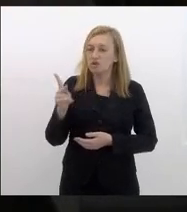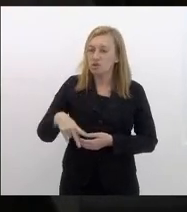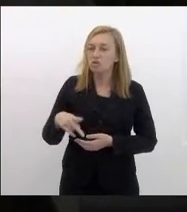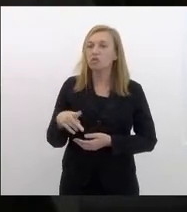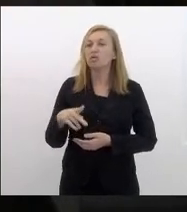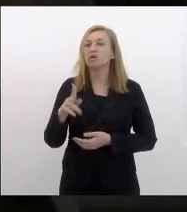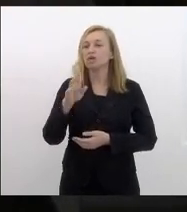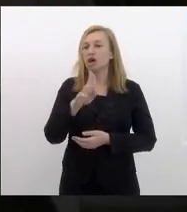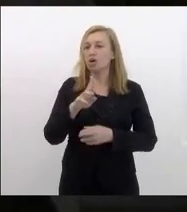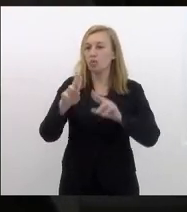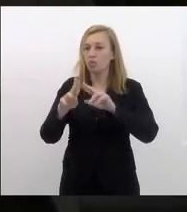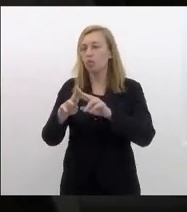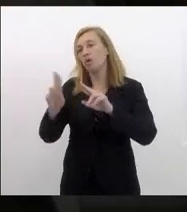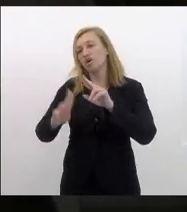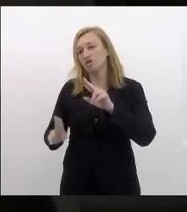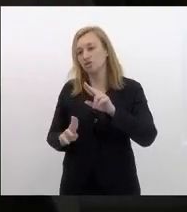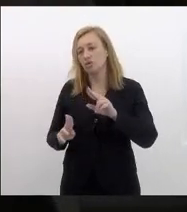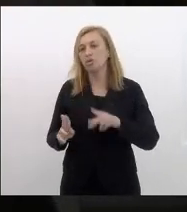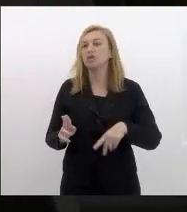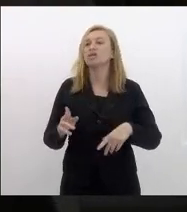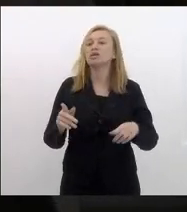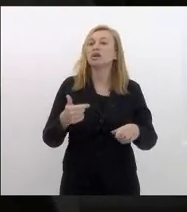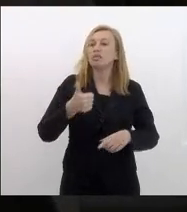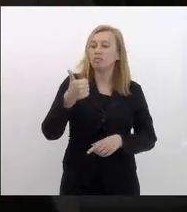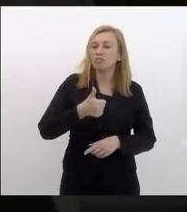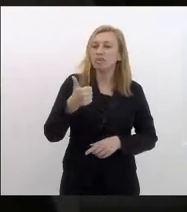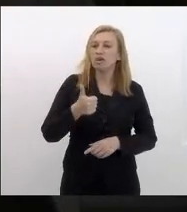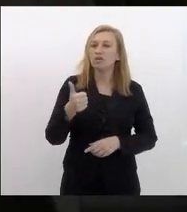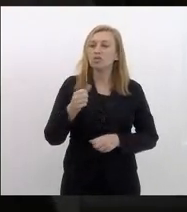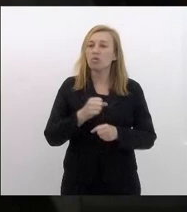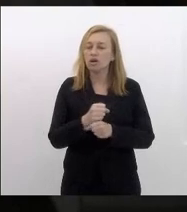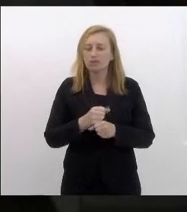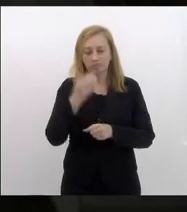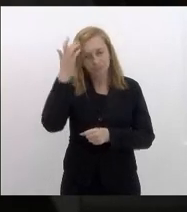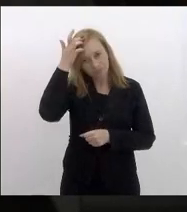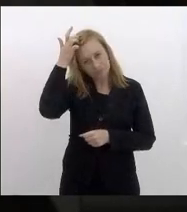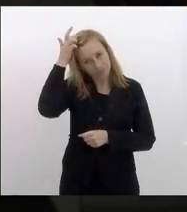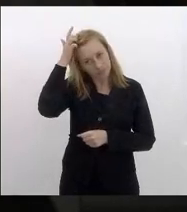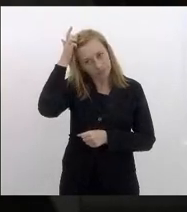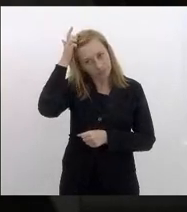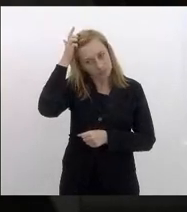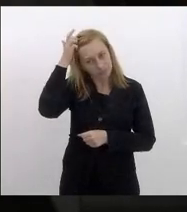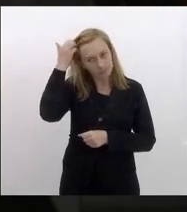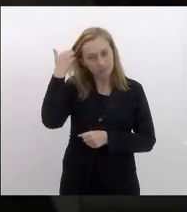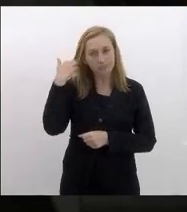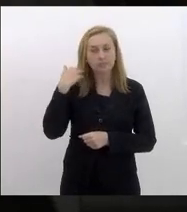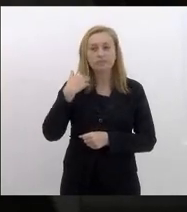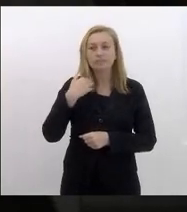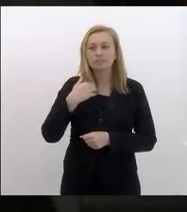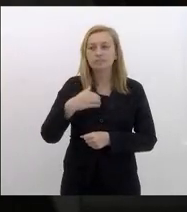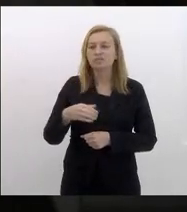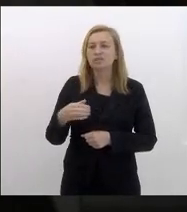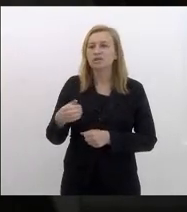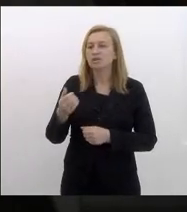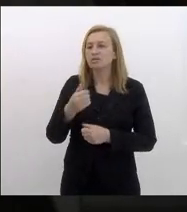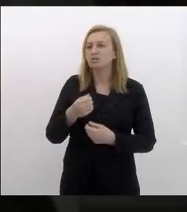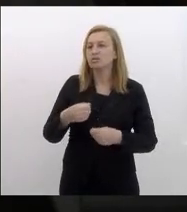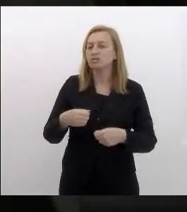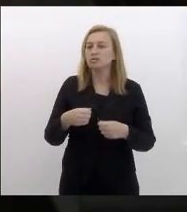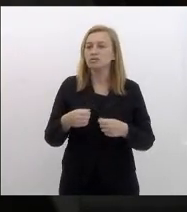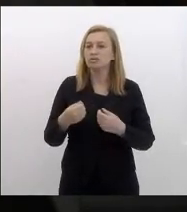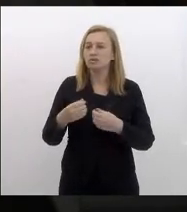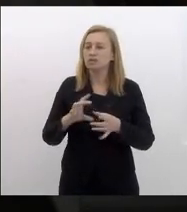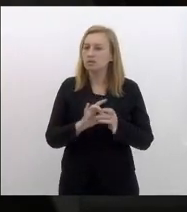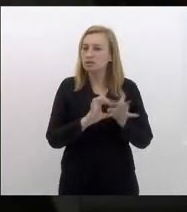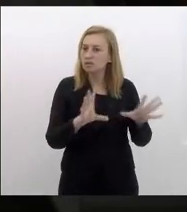educação do primeiro governo do Sérgio Cabral no primeiro ano e o Nelson Maculã nos cedeu o CIEP lá